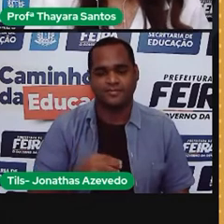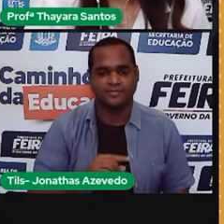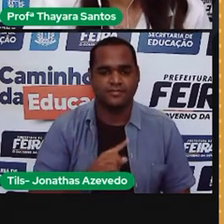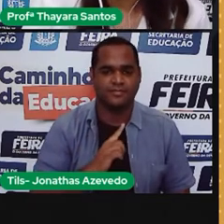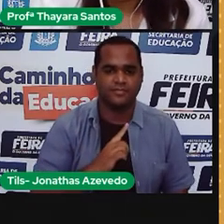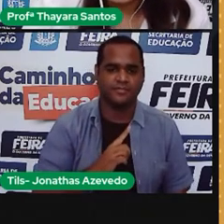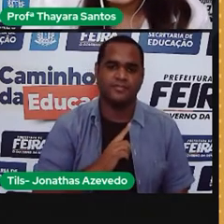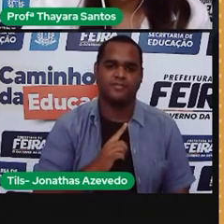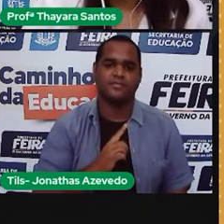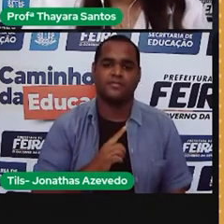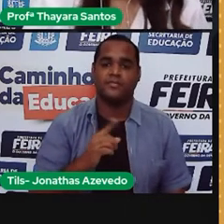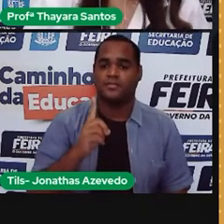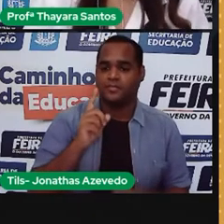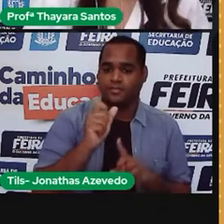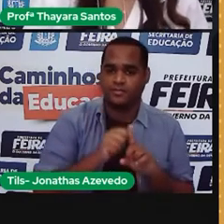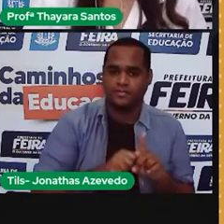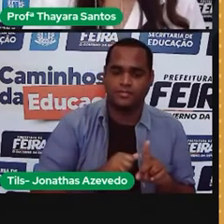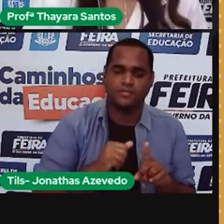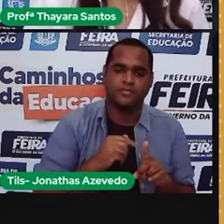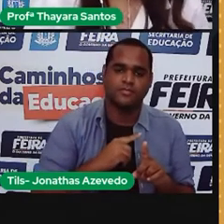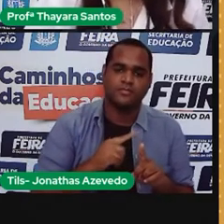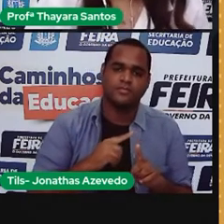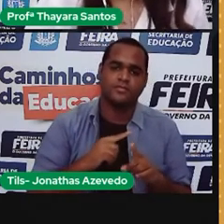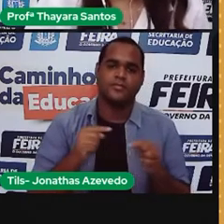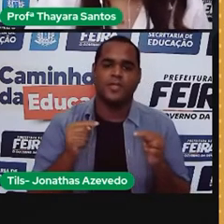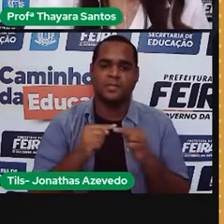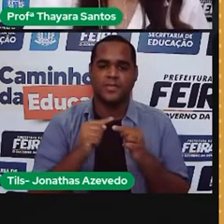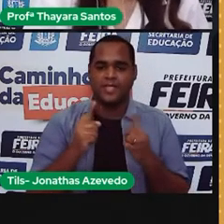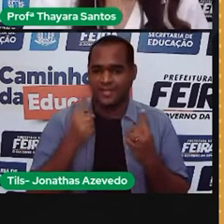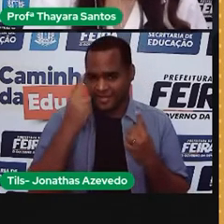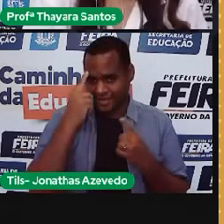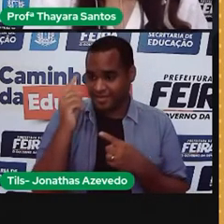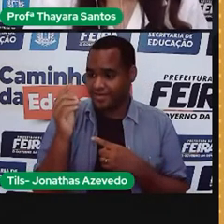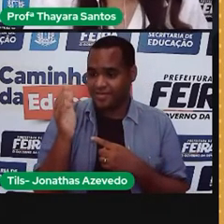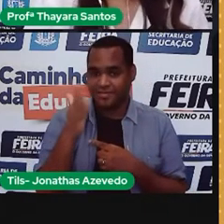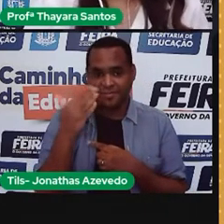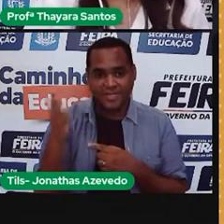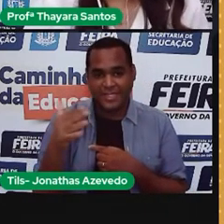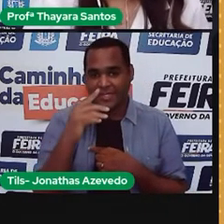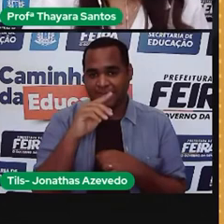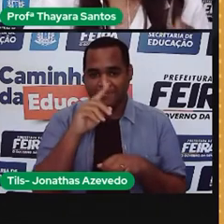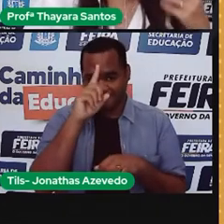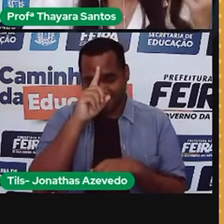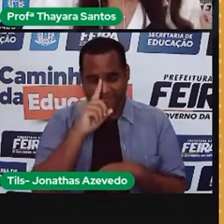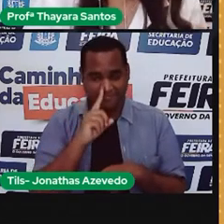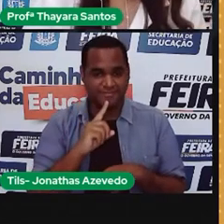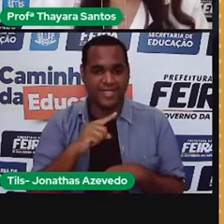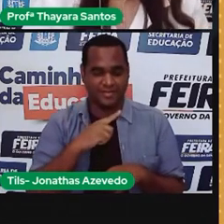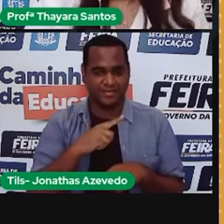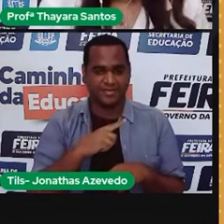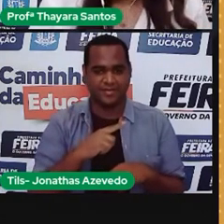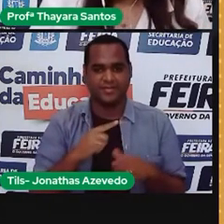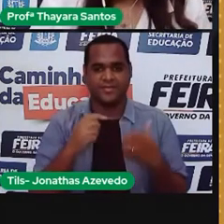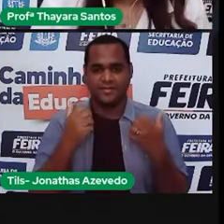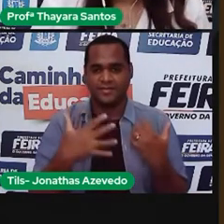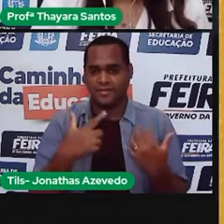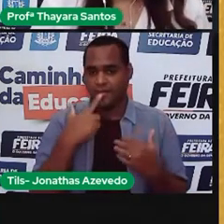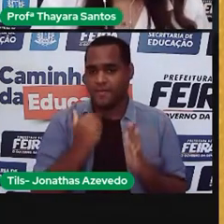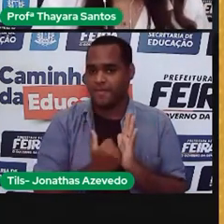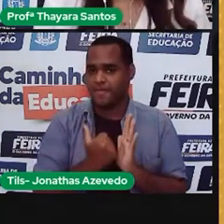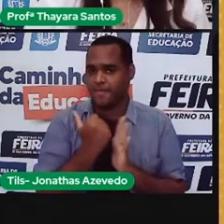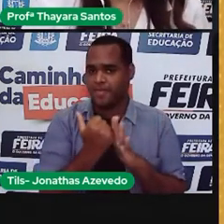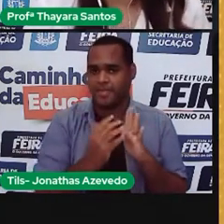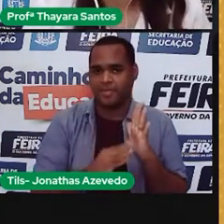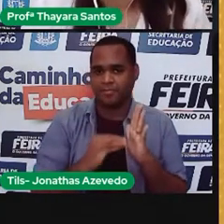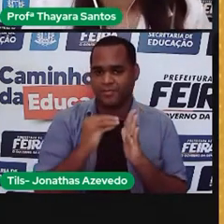que justamente nesse mês a gente está em bandeira amarela, a gente tem um adicional aí. E qual é o adicional? Vamos lá voltar para